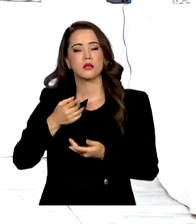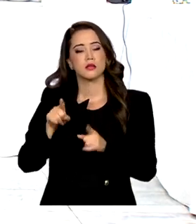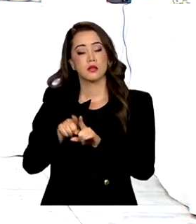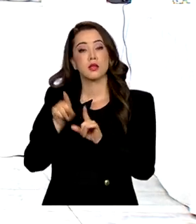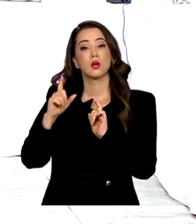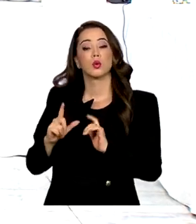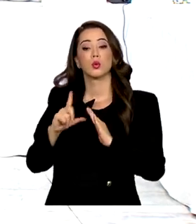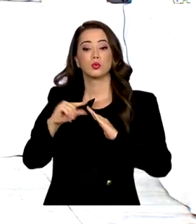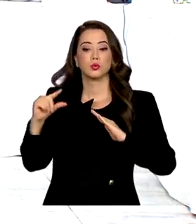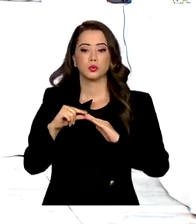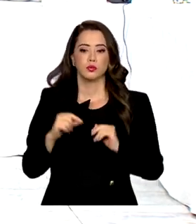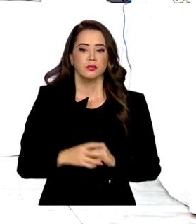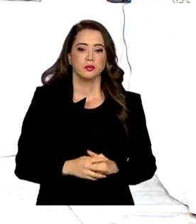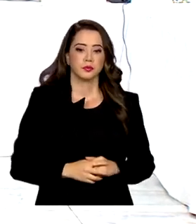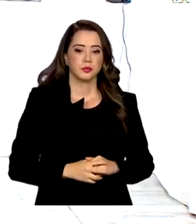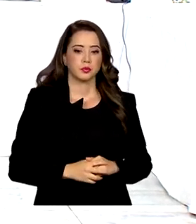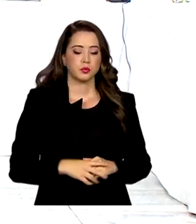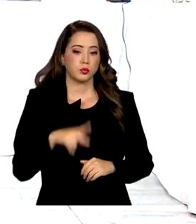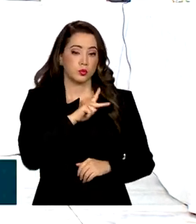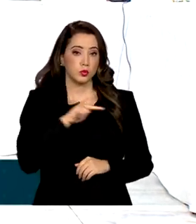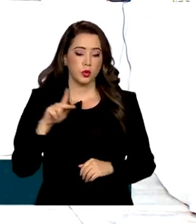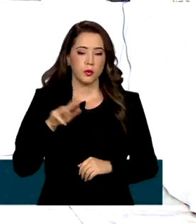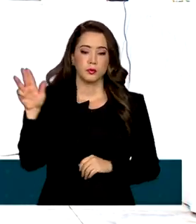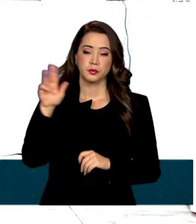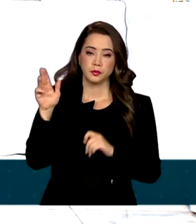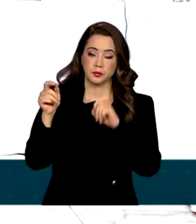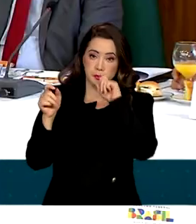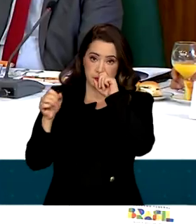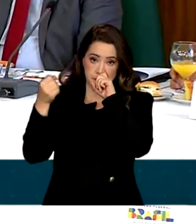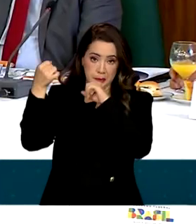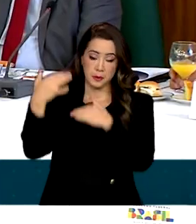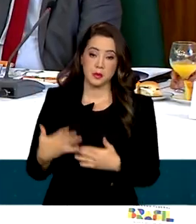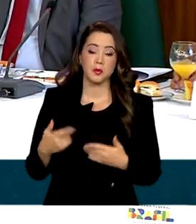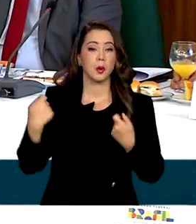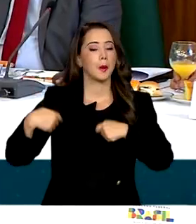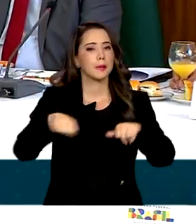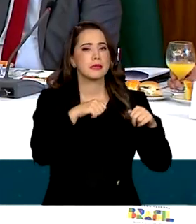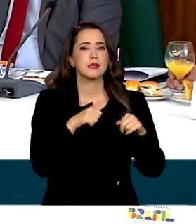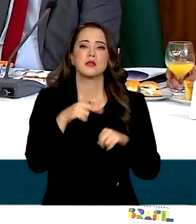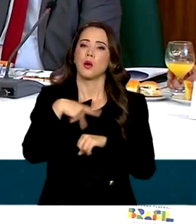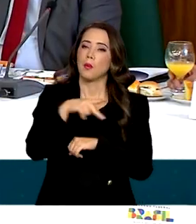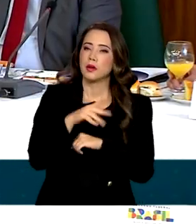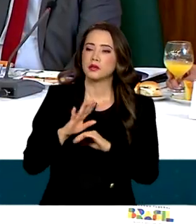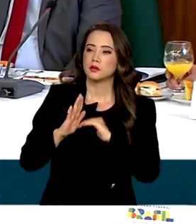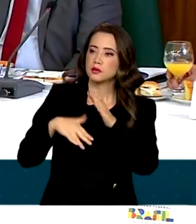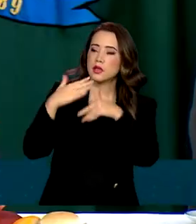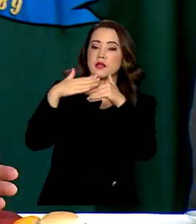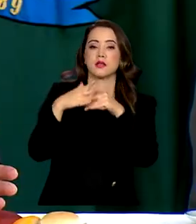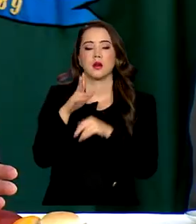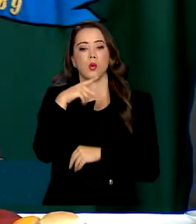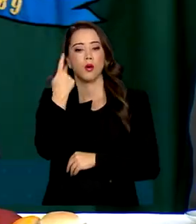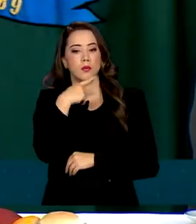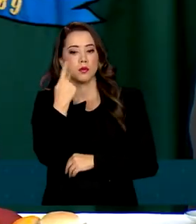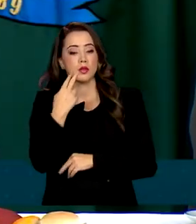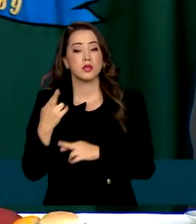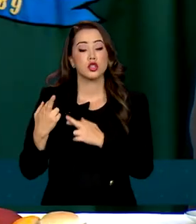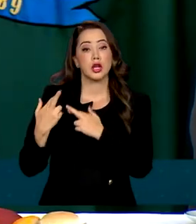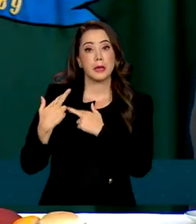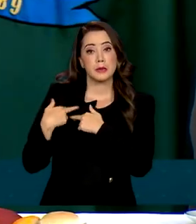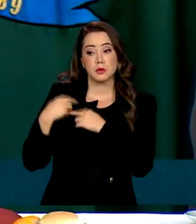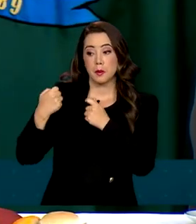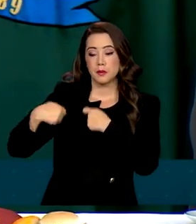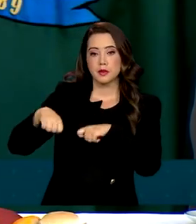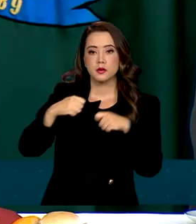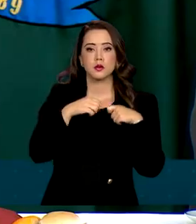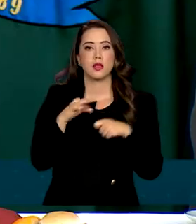O presidente começou destacando a necessidade de o país voltar a crescer com uma política responsável